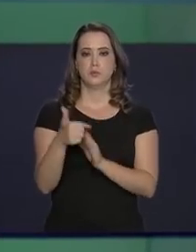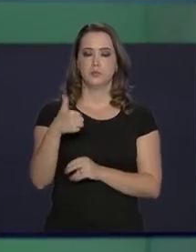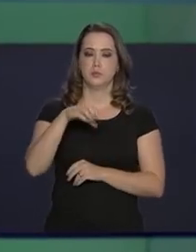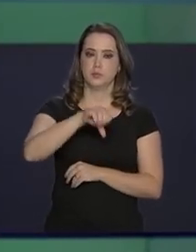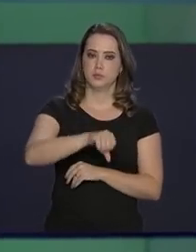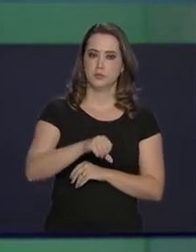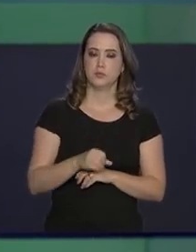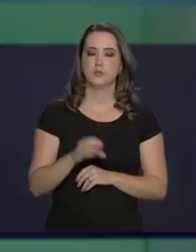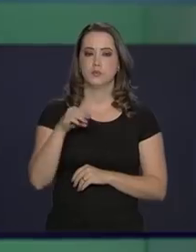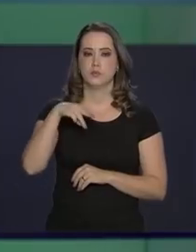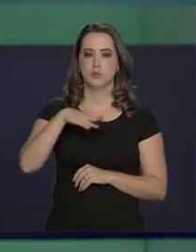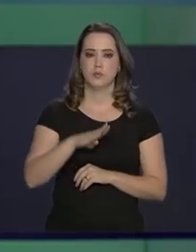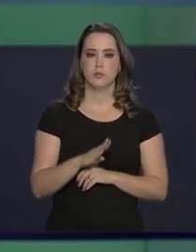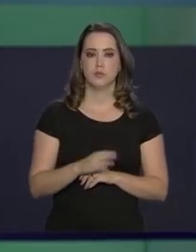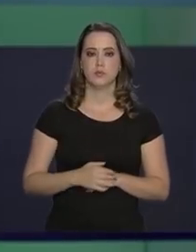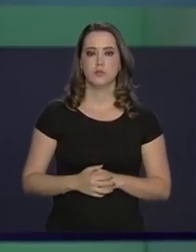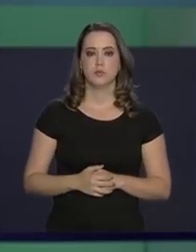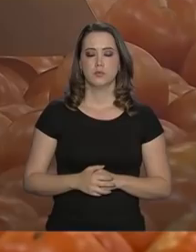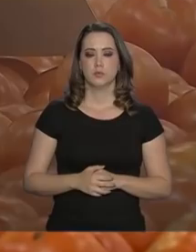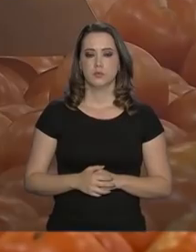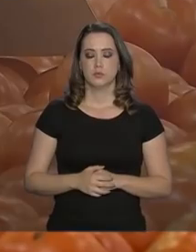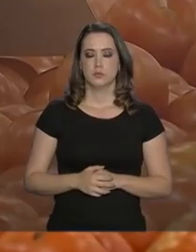2019 da Conab.